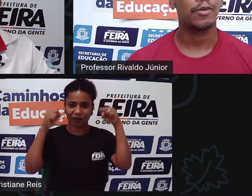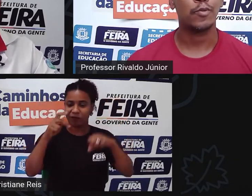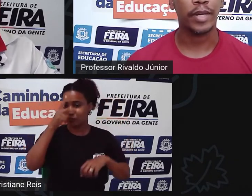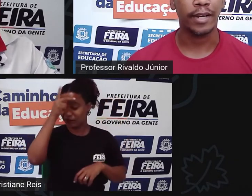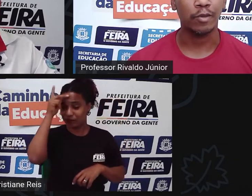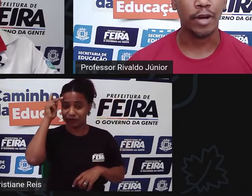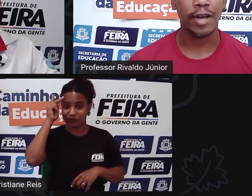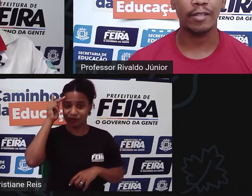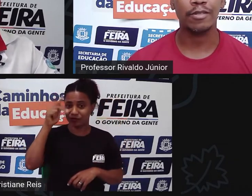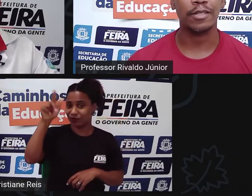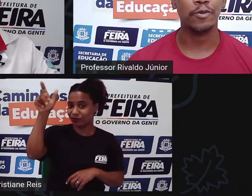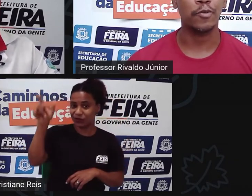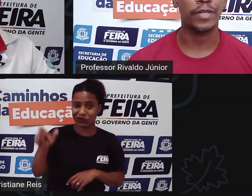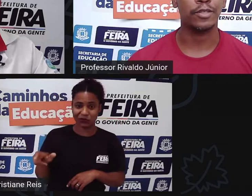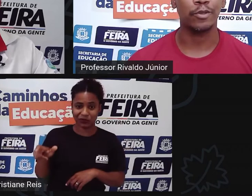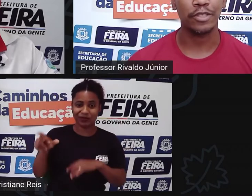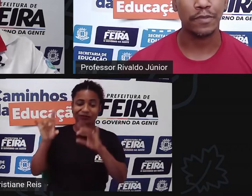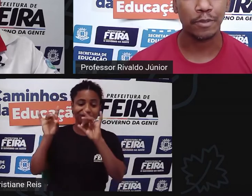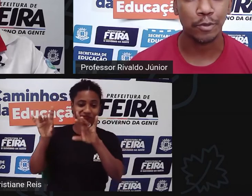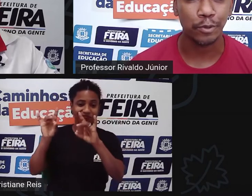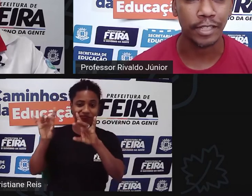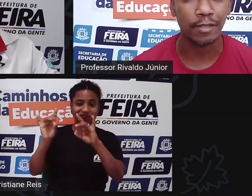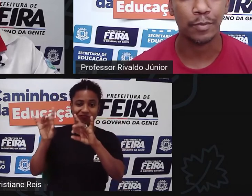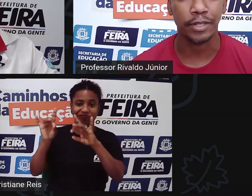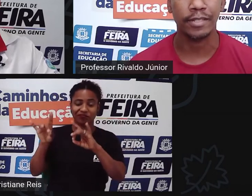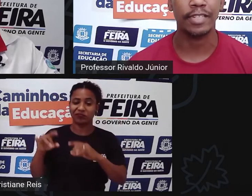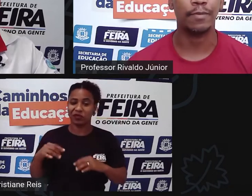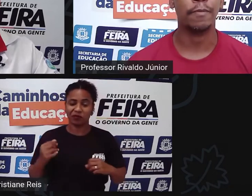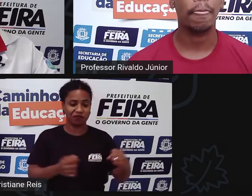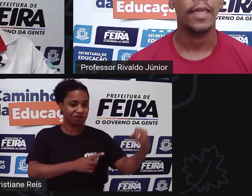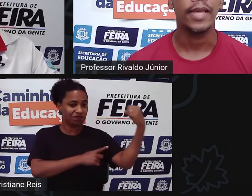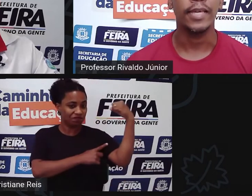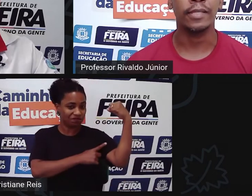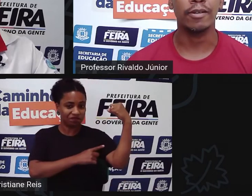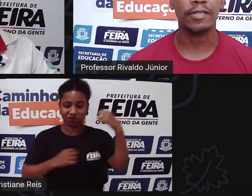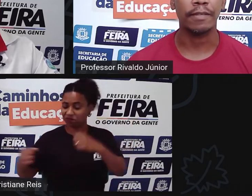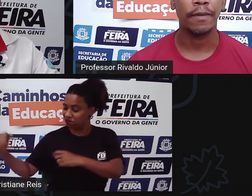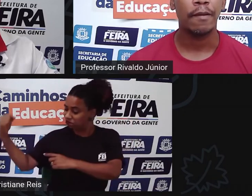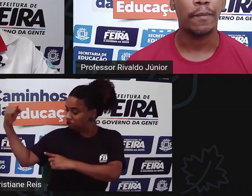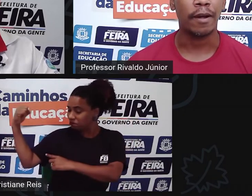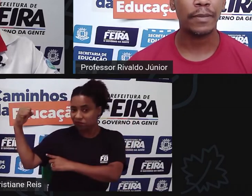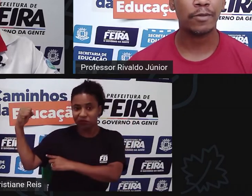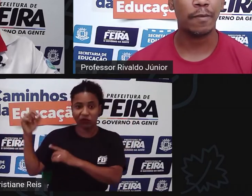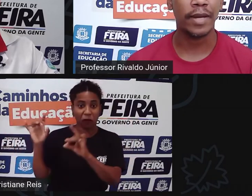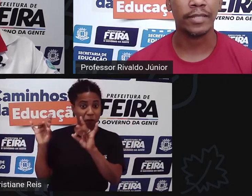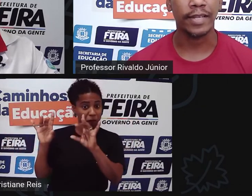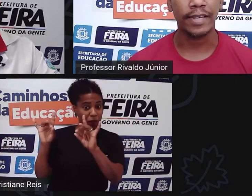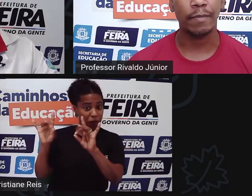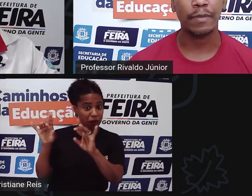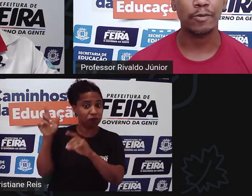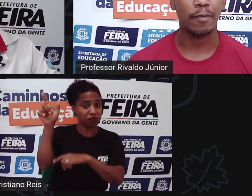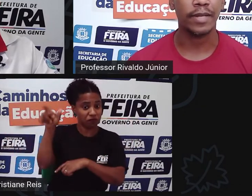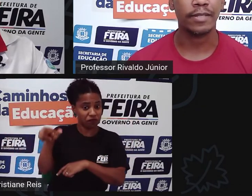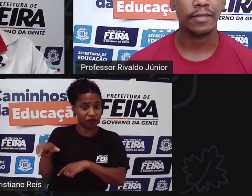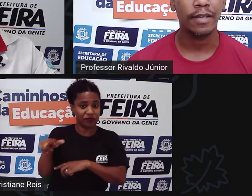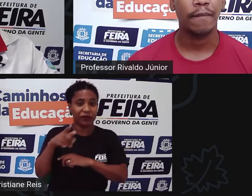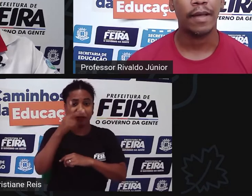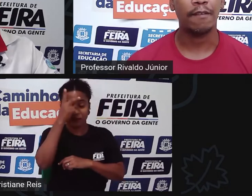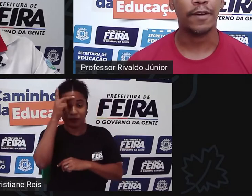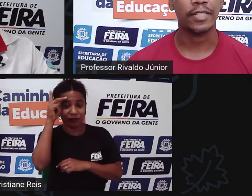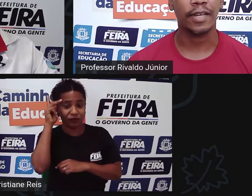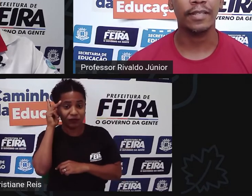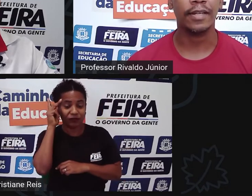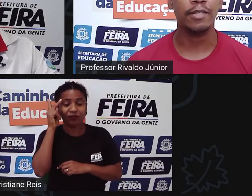super graduados que são competidores de fisiculturismo por exemplo então assim para uma pessoa mais veiga para uma pessoa mais